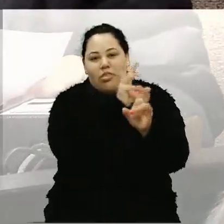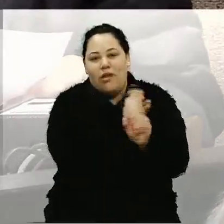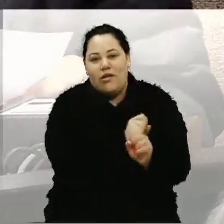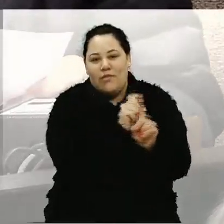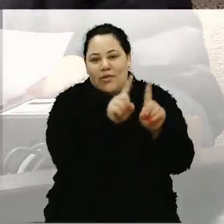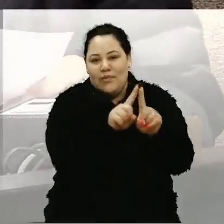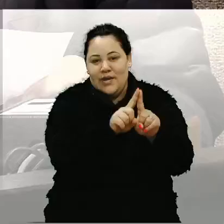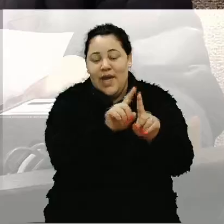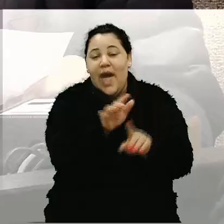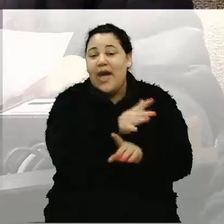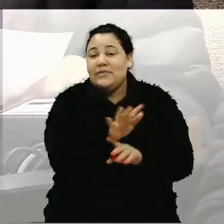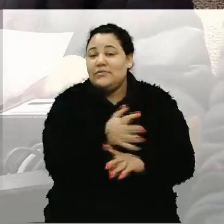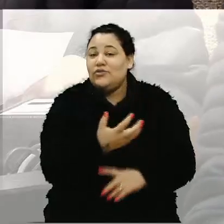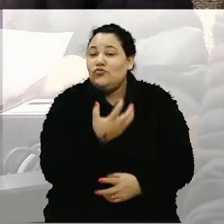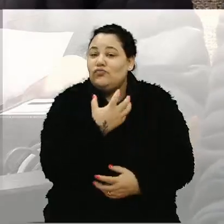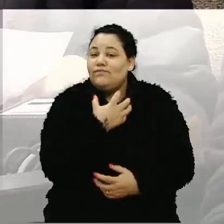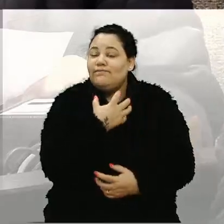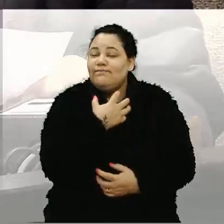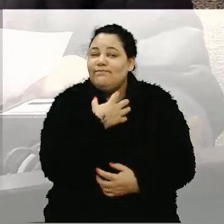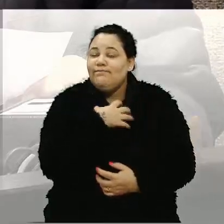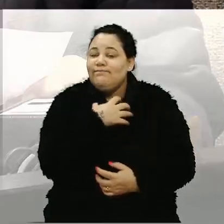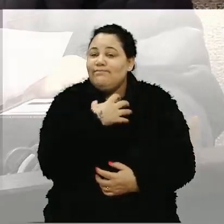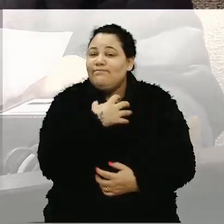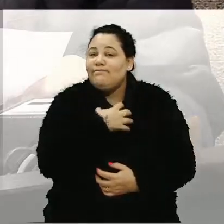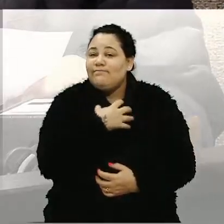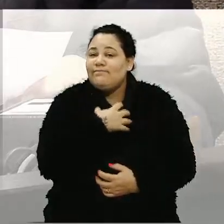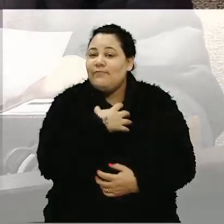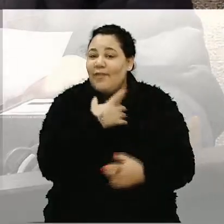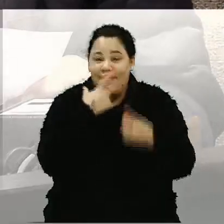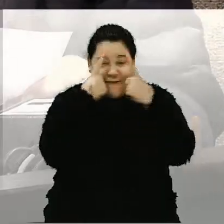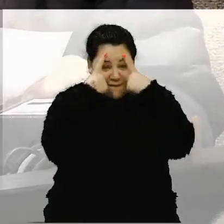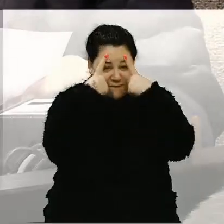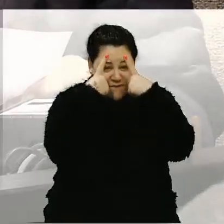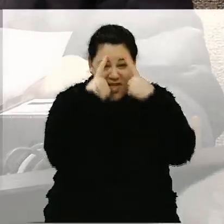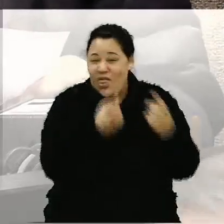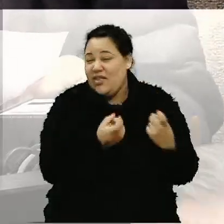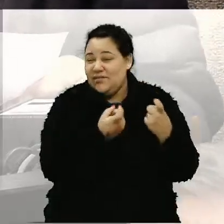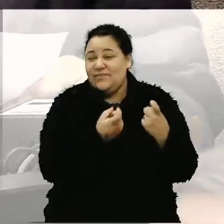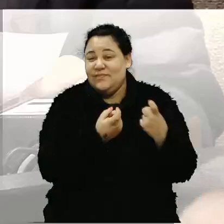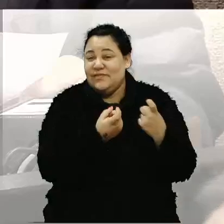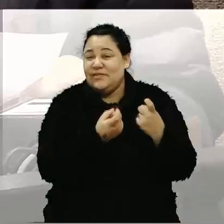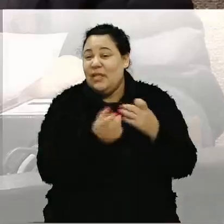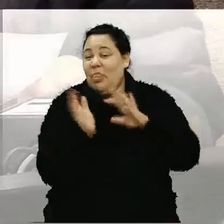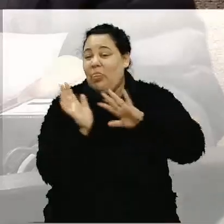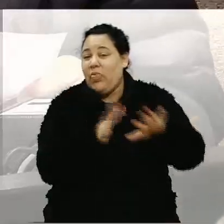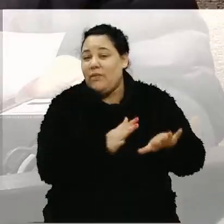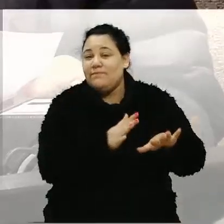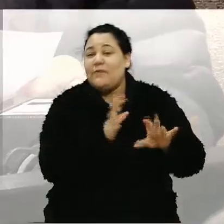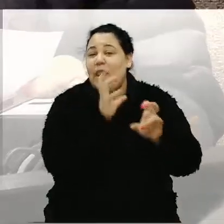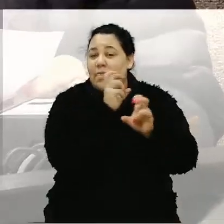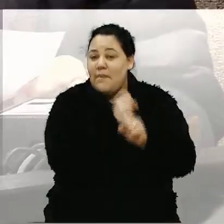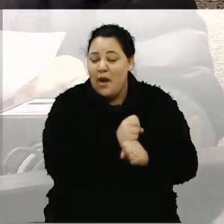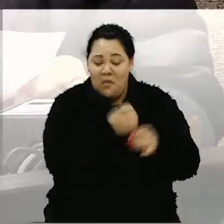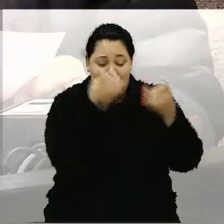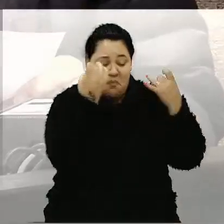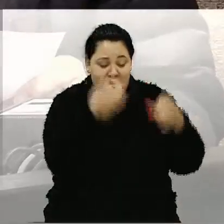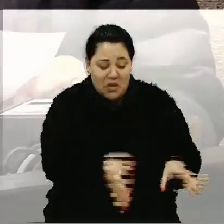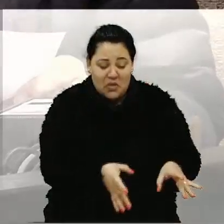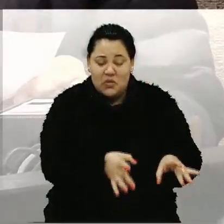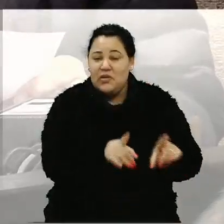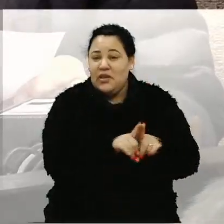Às vezes, de forma cruel, se desfaz do bichinho, deixa ele em vias públicas, jogando